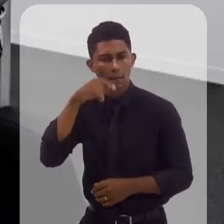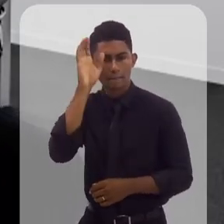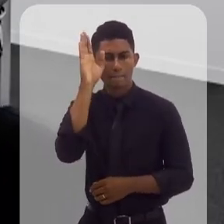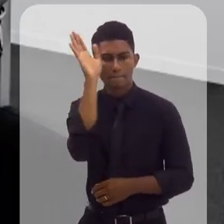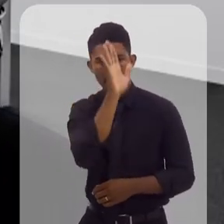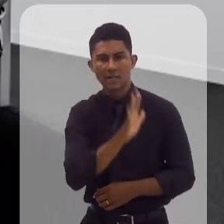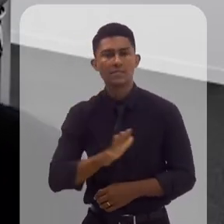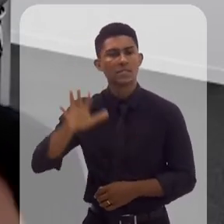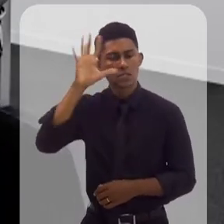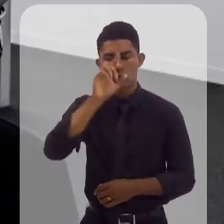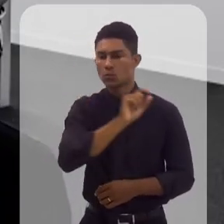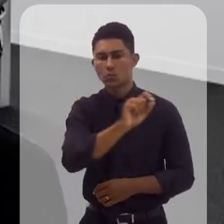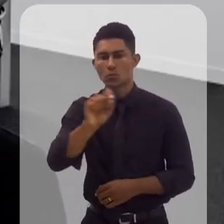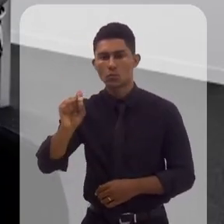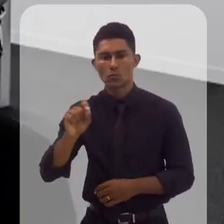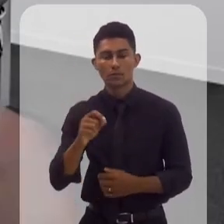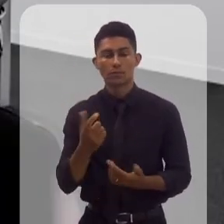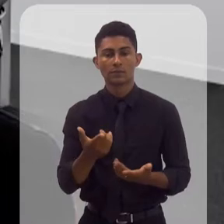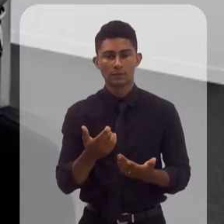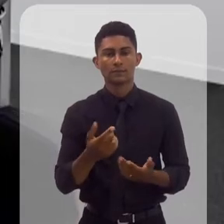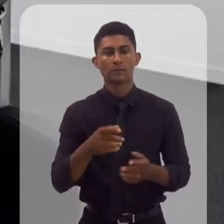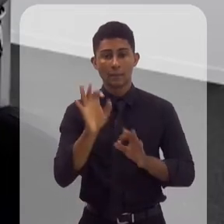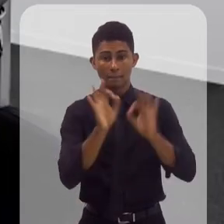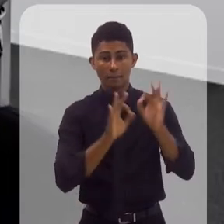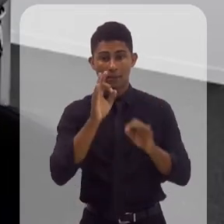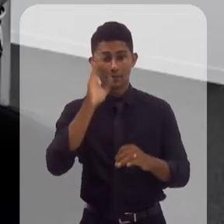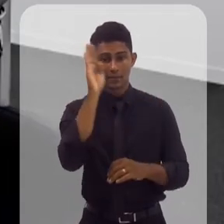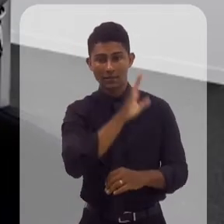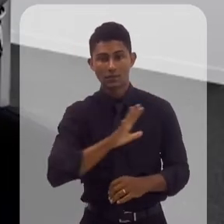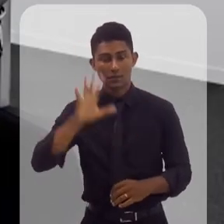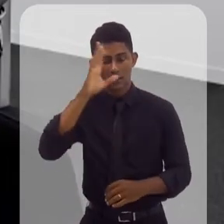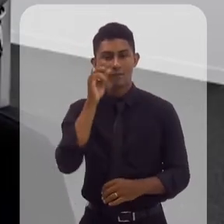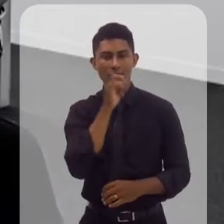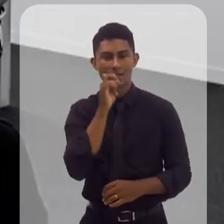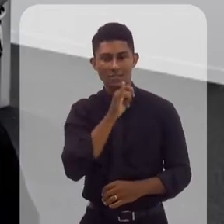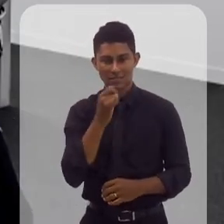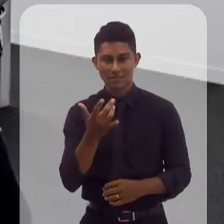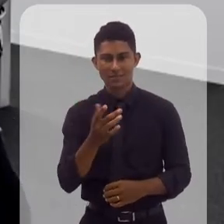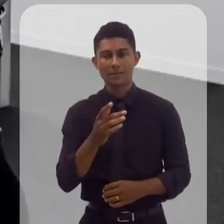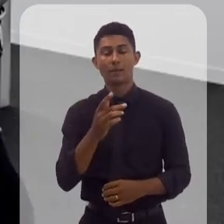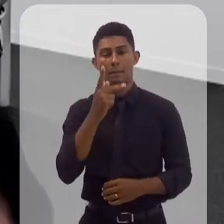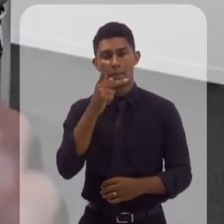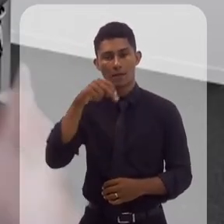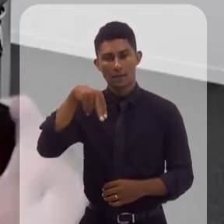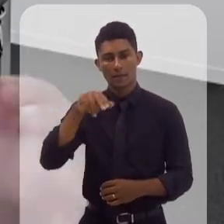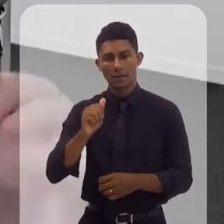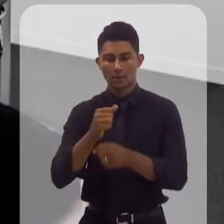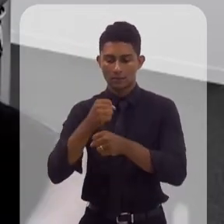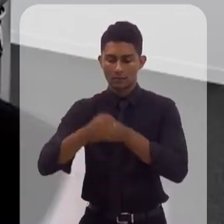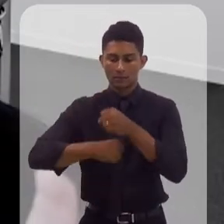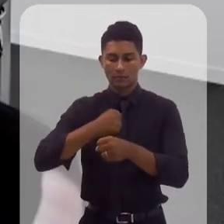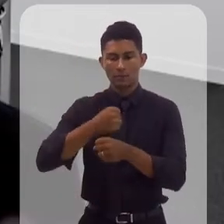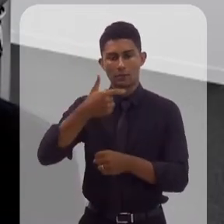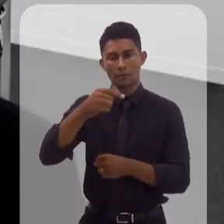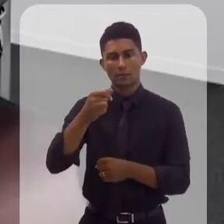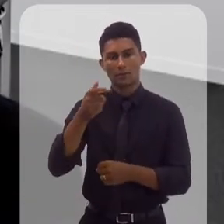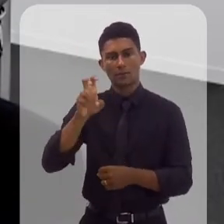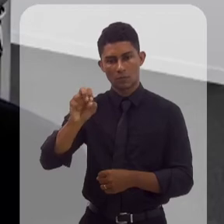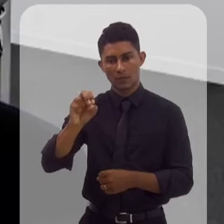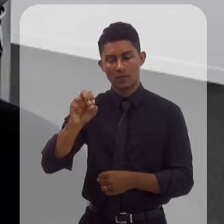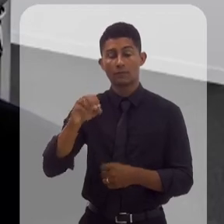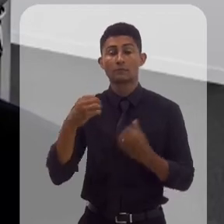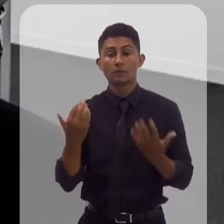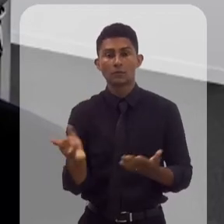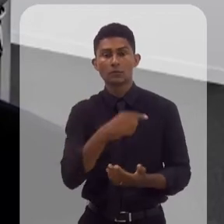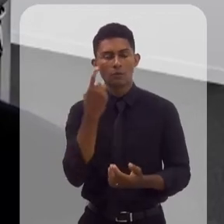para o país no âmbito do Plano Nacional de Energia, o PNE 2050. E ali a gente mostrou pela primeira vez o grande